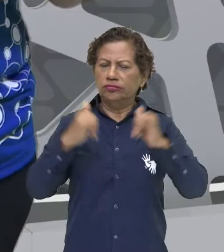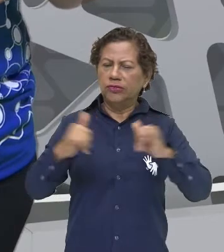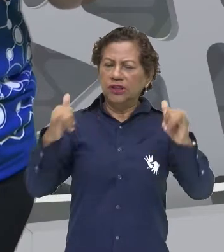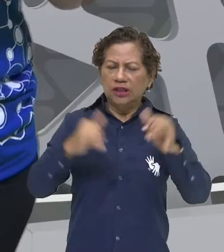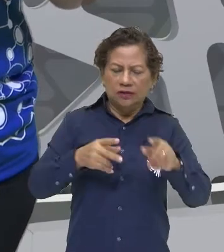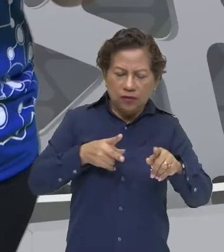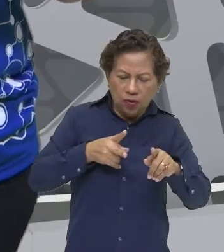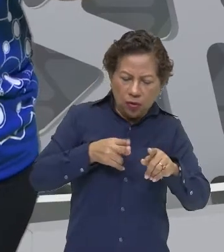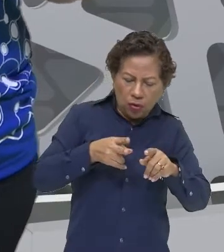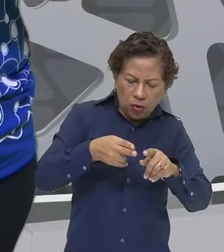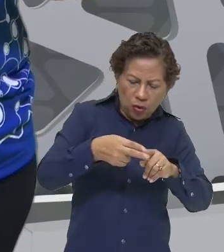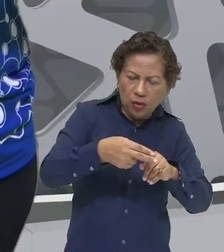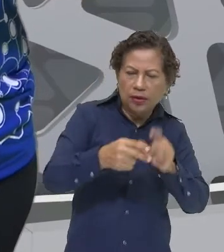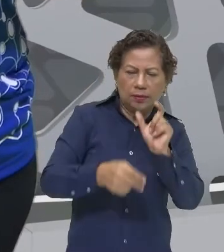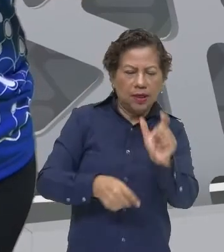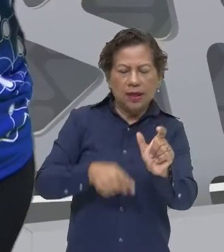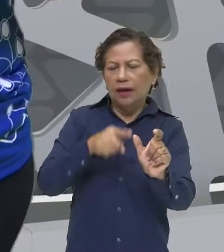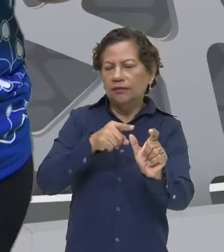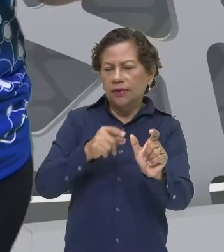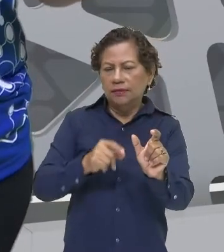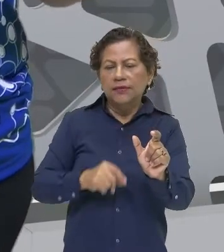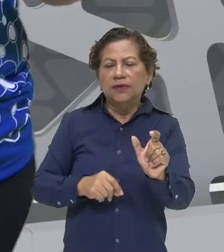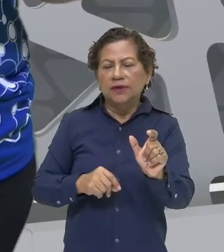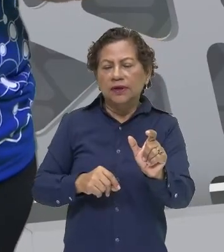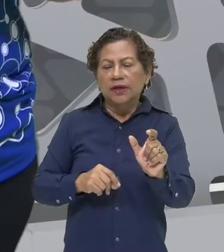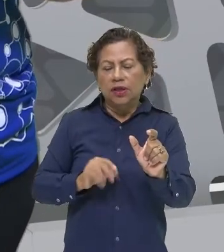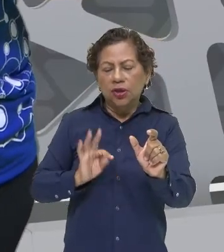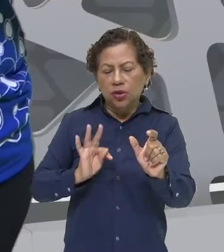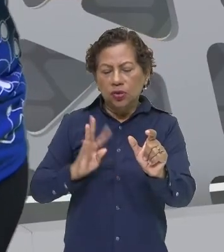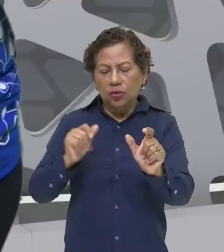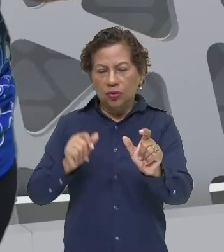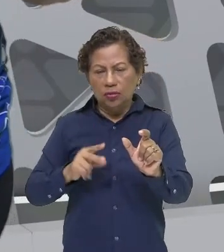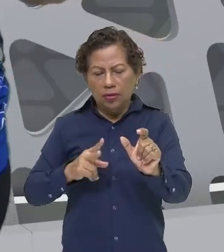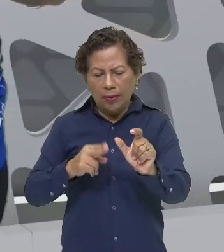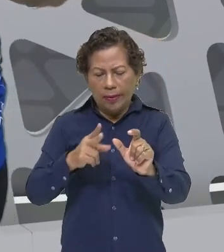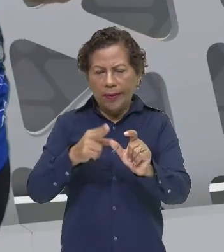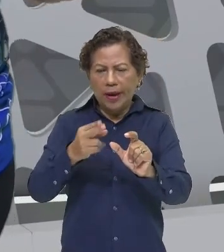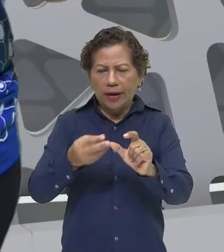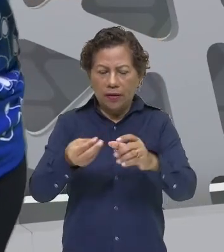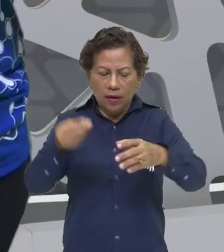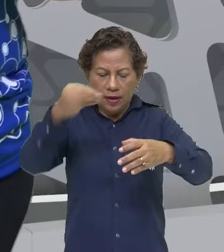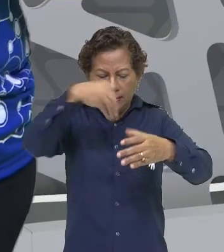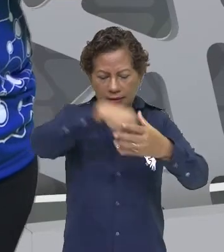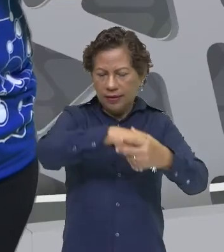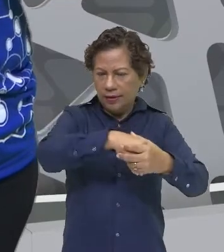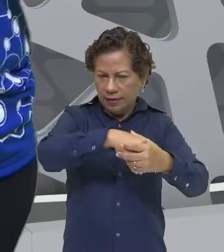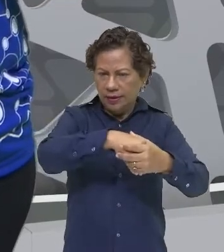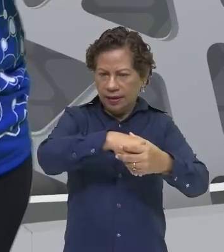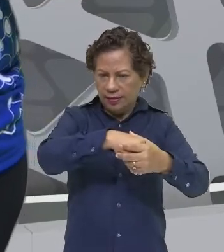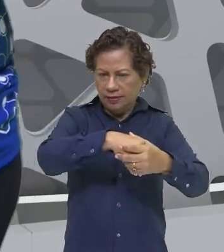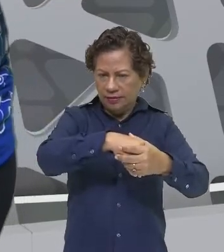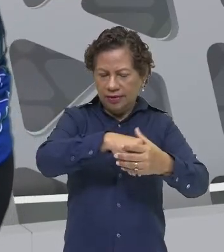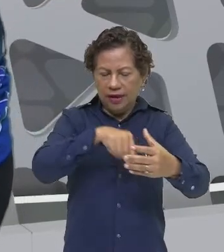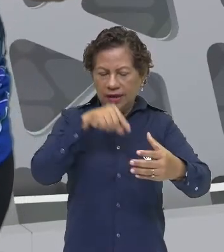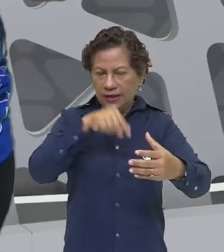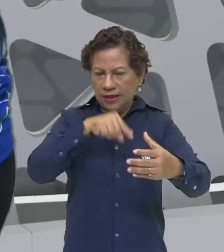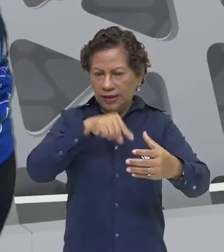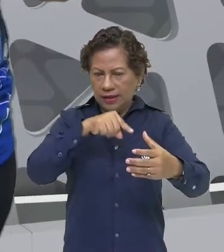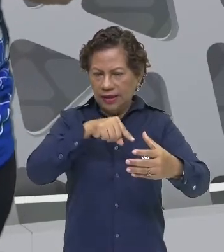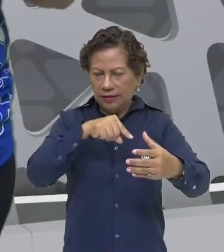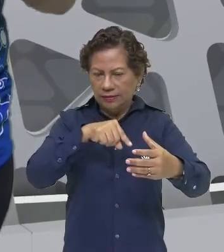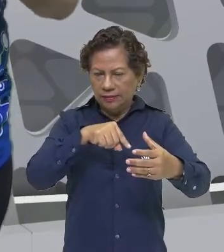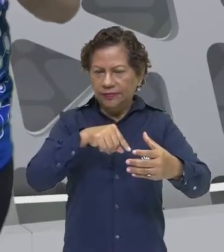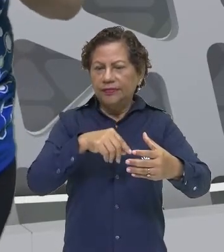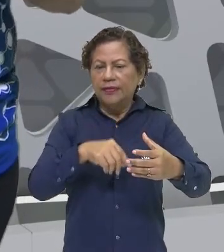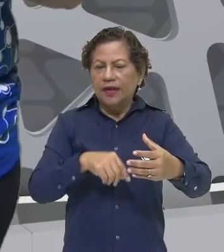saco, vão sacudir, depois colar na sequência que foi retirada do saquinho. Eles não vão botar na ordem,